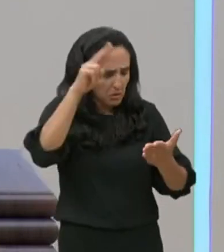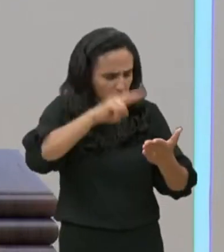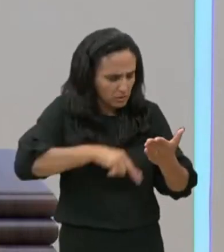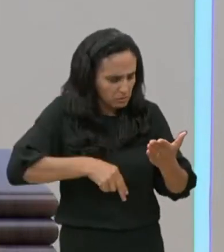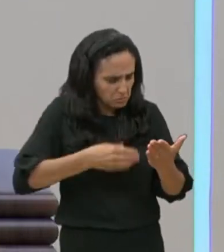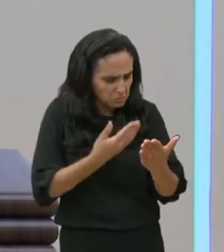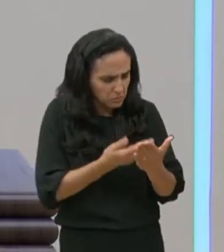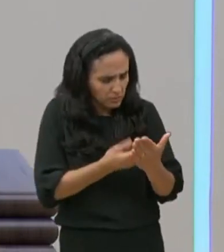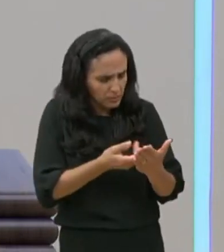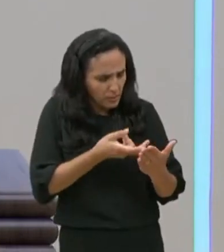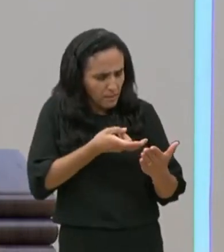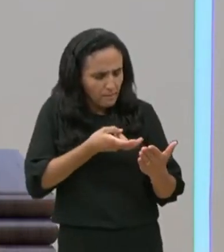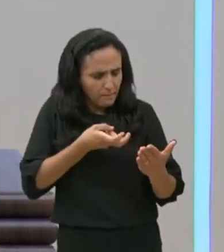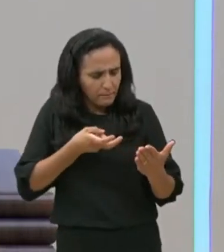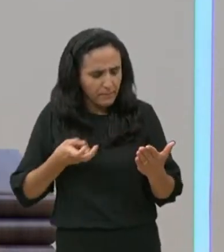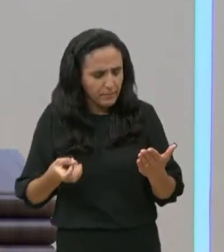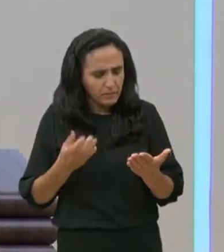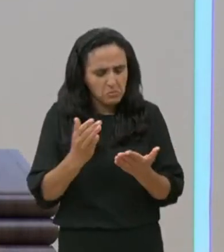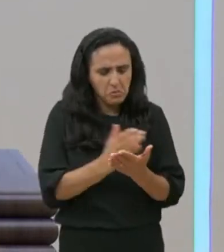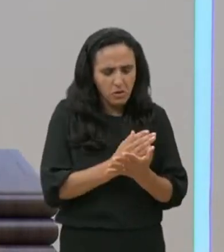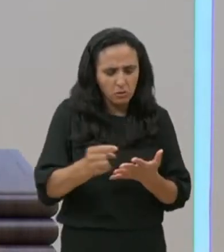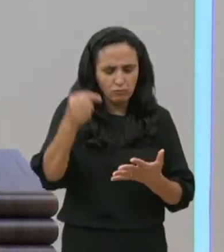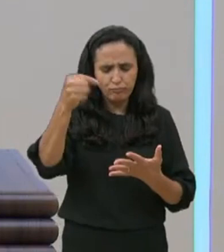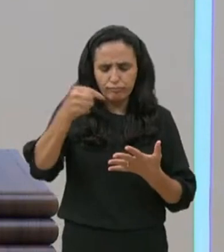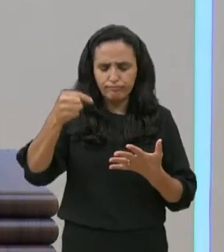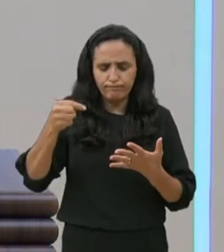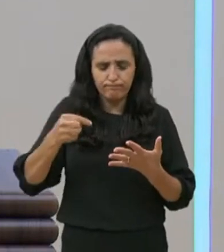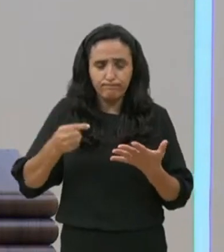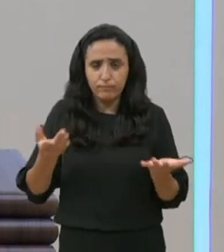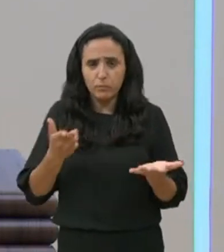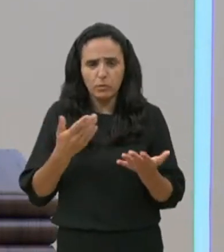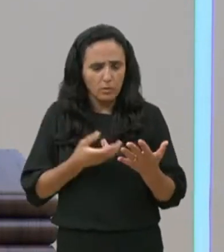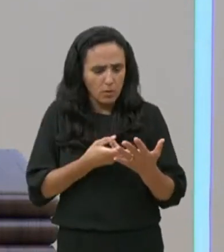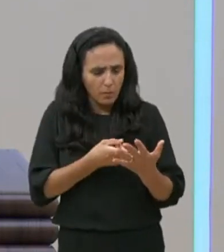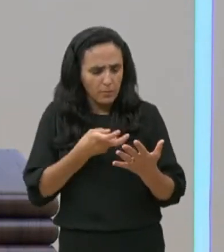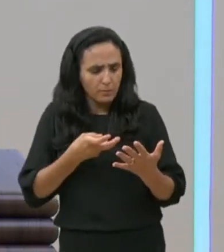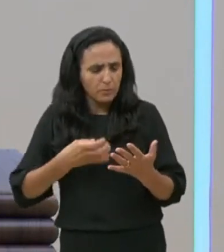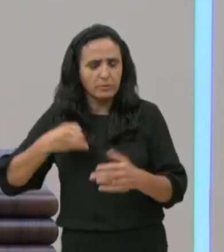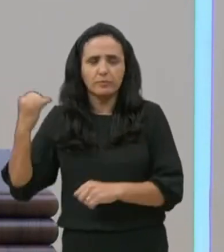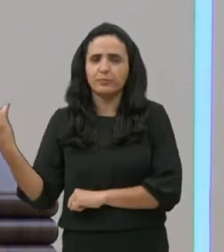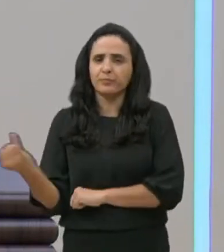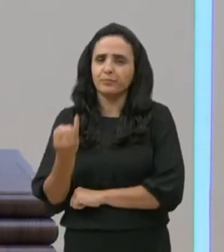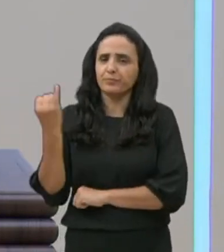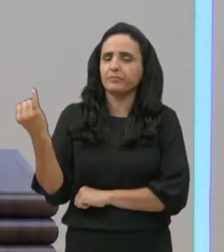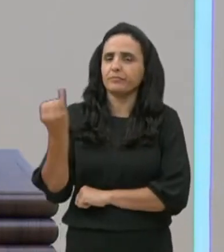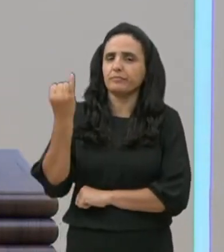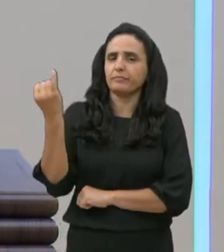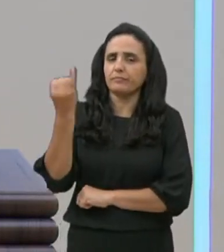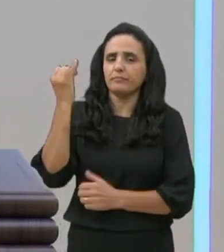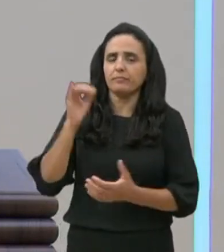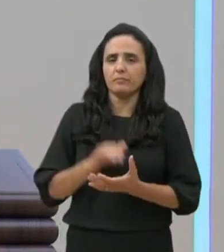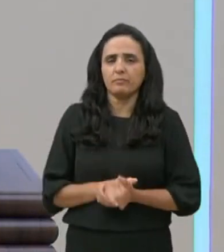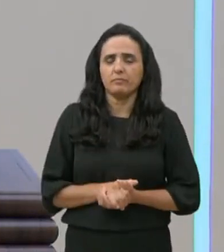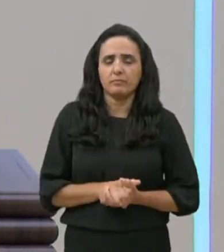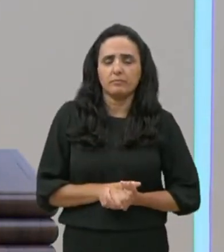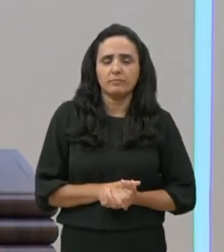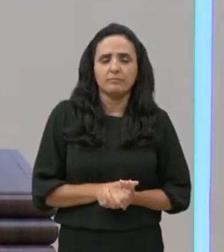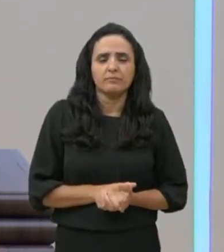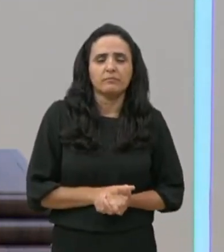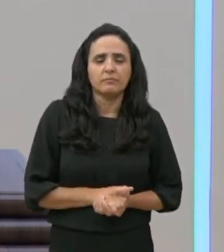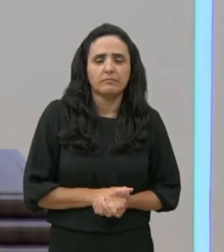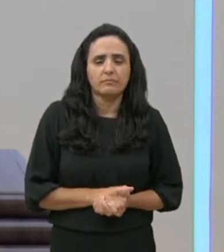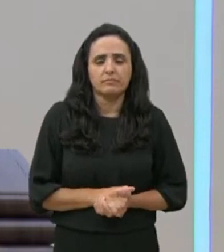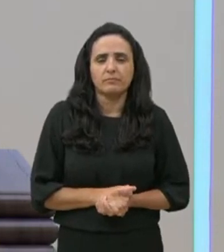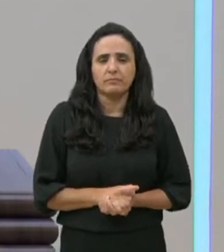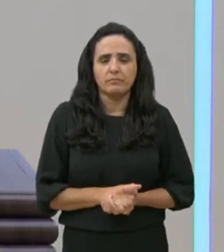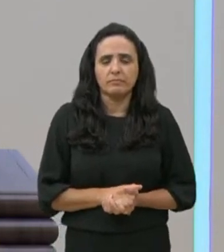mas ele intercede, e também fala algo, que eu acho interessante nesse texto sagrado, ele faz